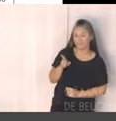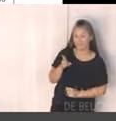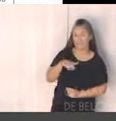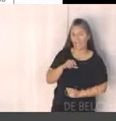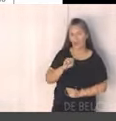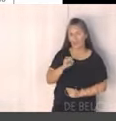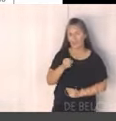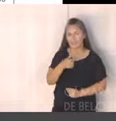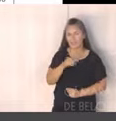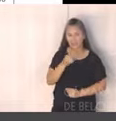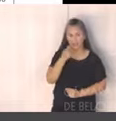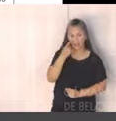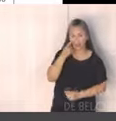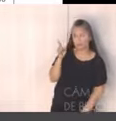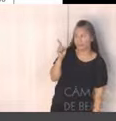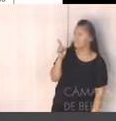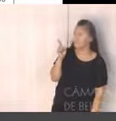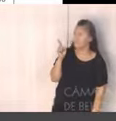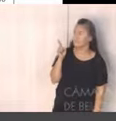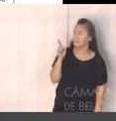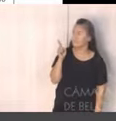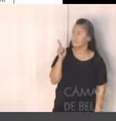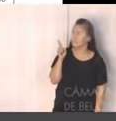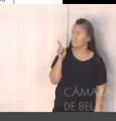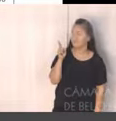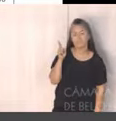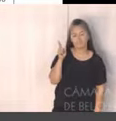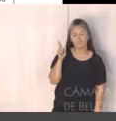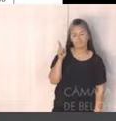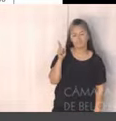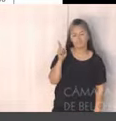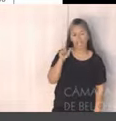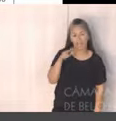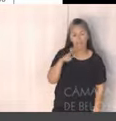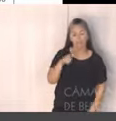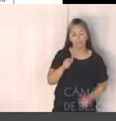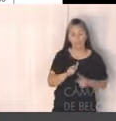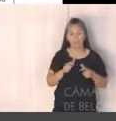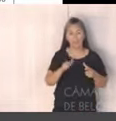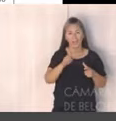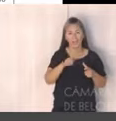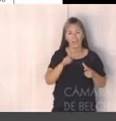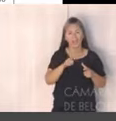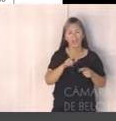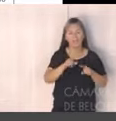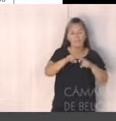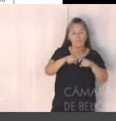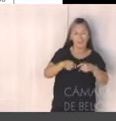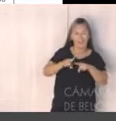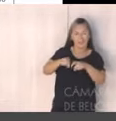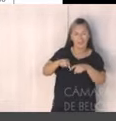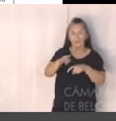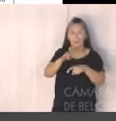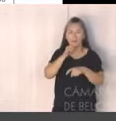reais, a maior fatia fica por conta das operações de crédito, que são os empréstimos que a Prefeitura faz no mercado, com o Banco